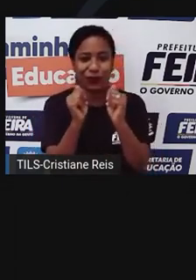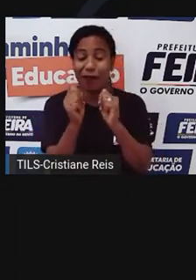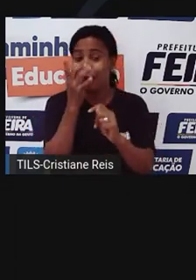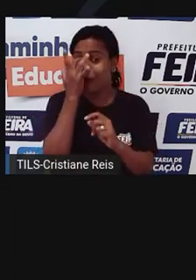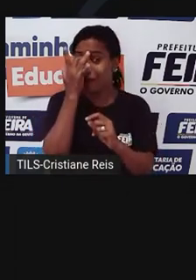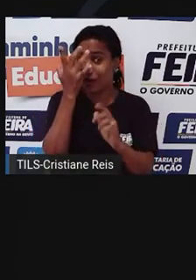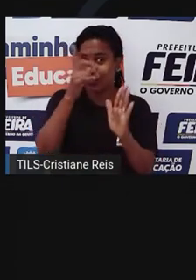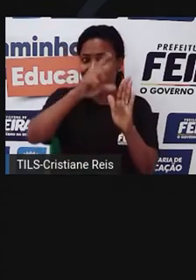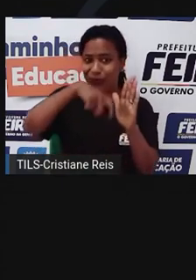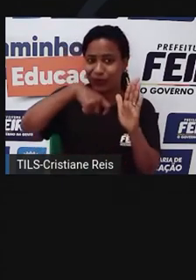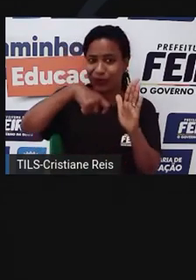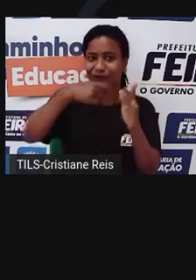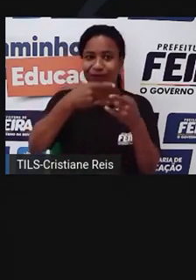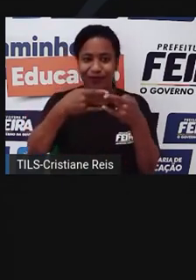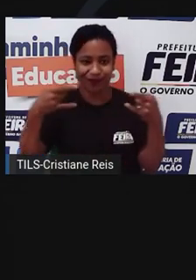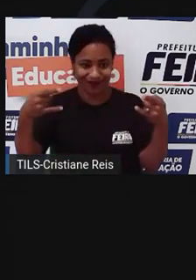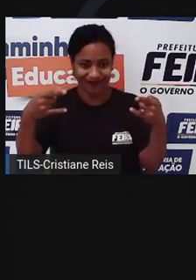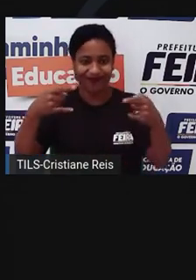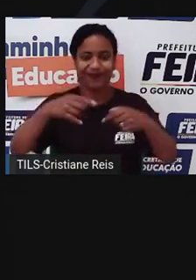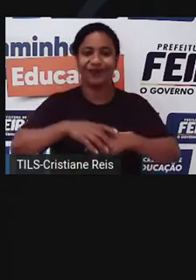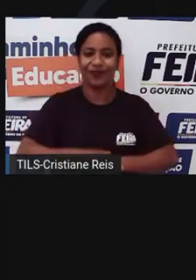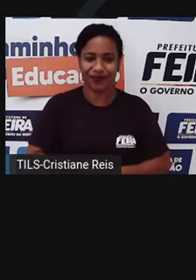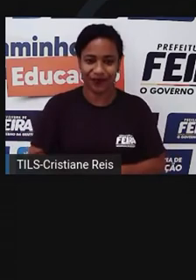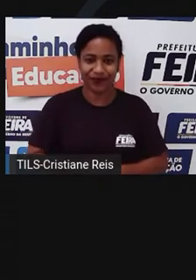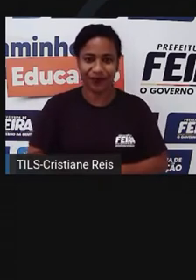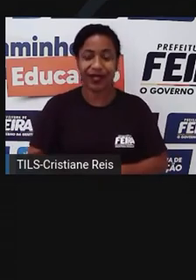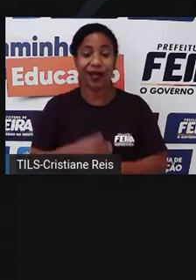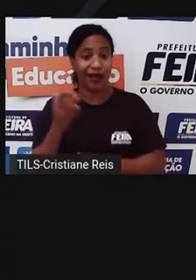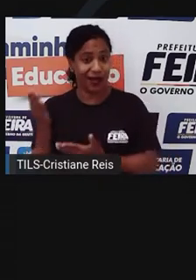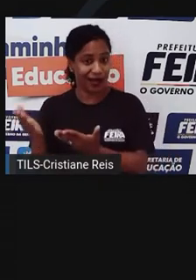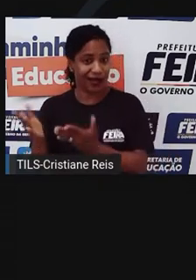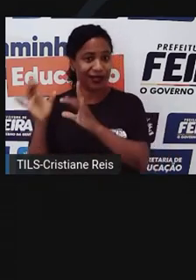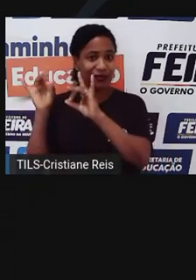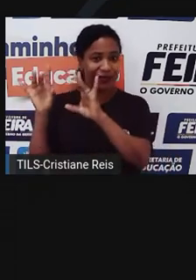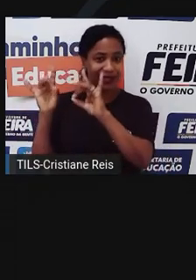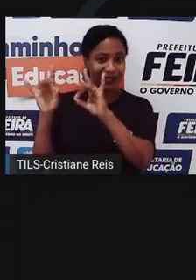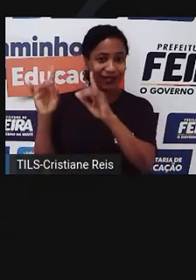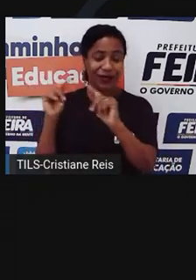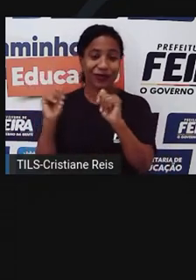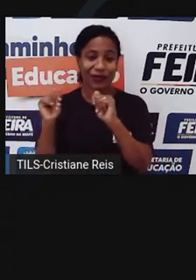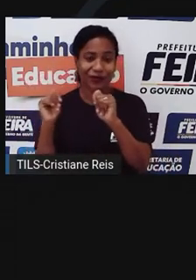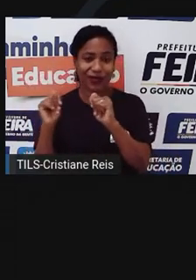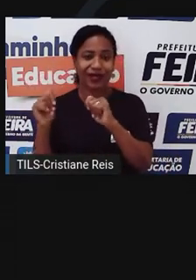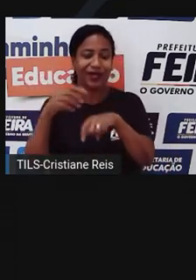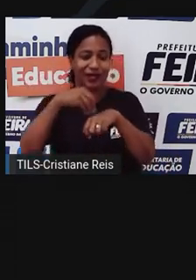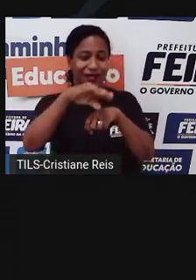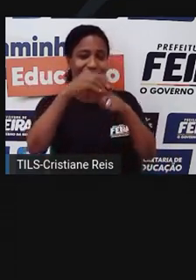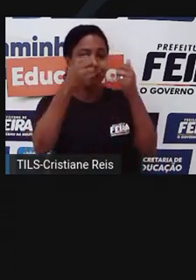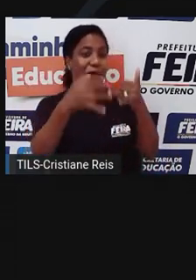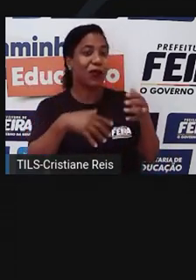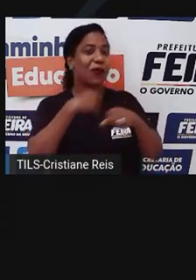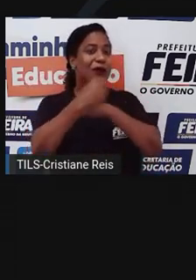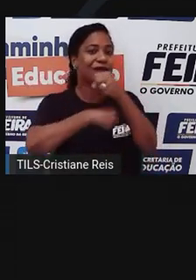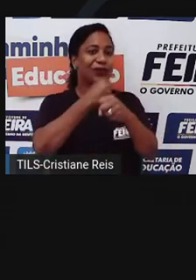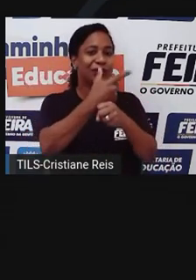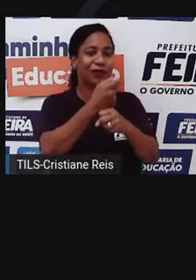fácil. A economista contou qual deve ser o passo inicial para realizar mais sonhos em 2018.